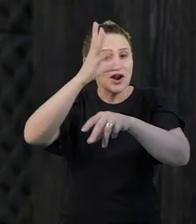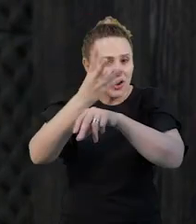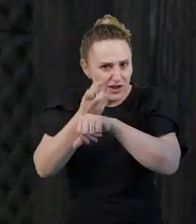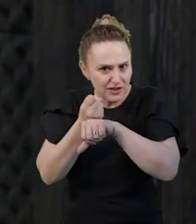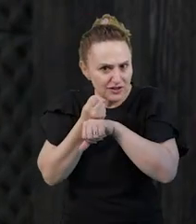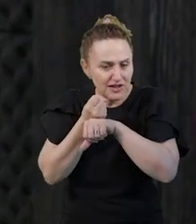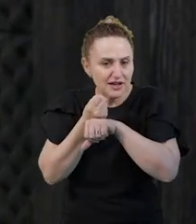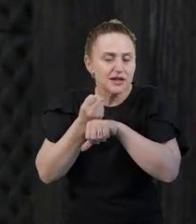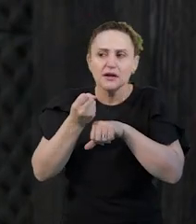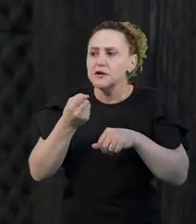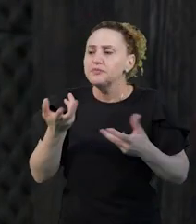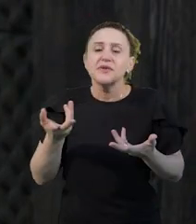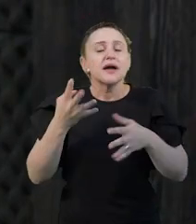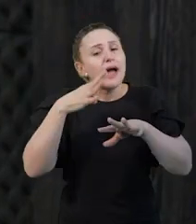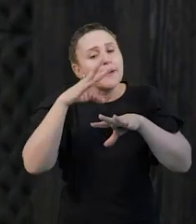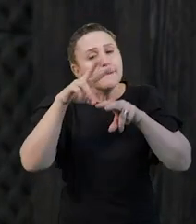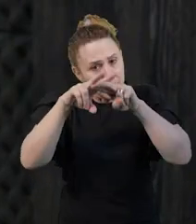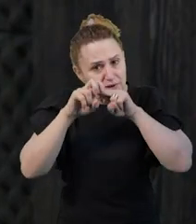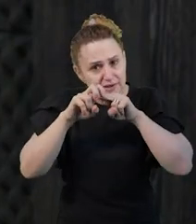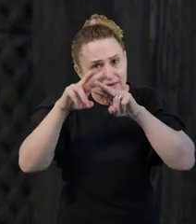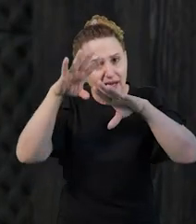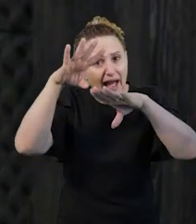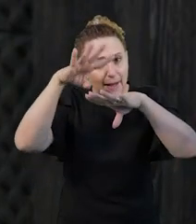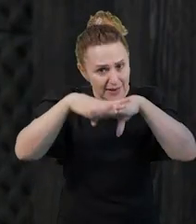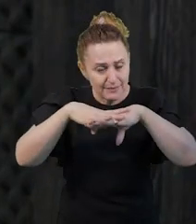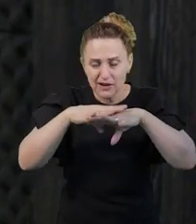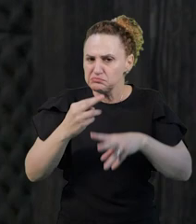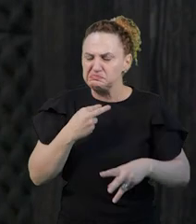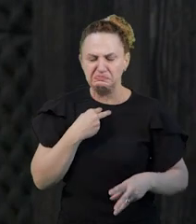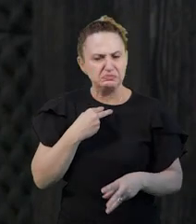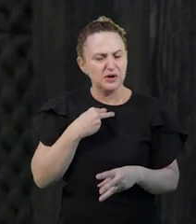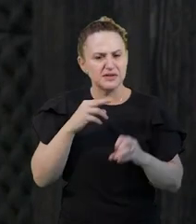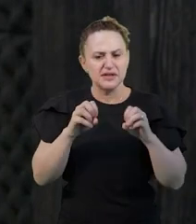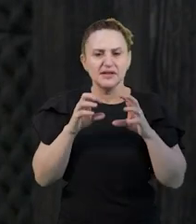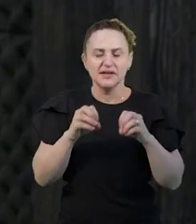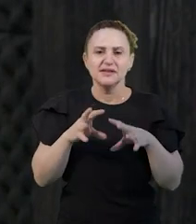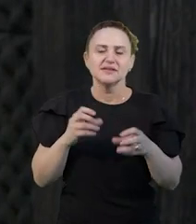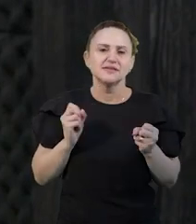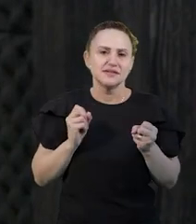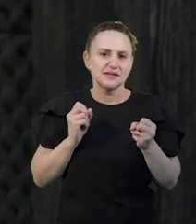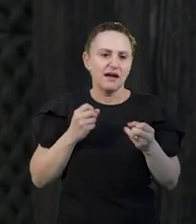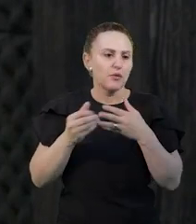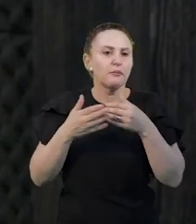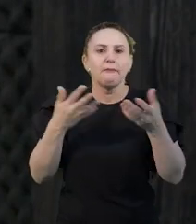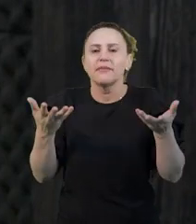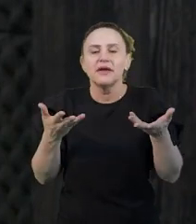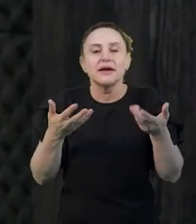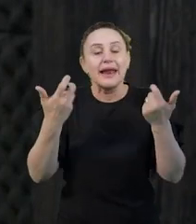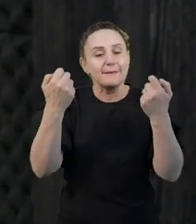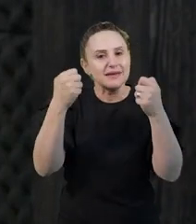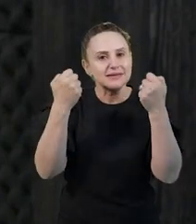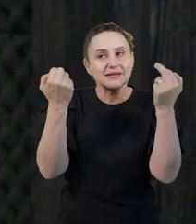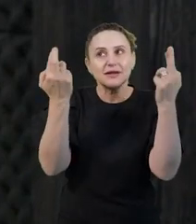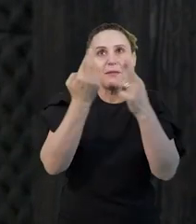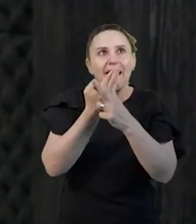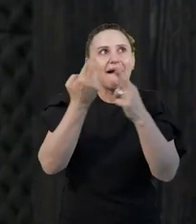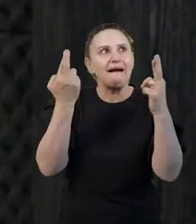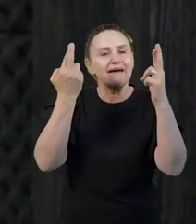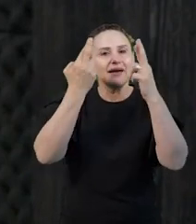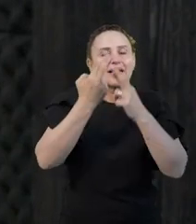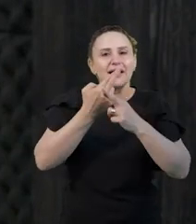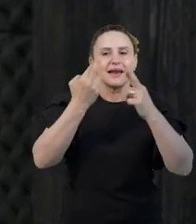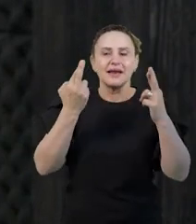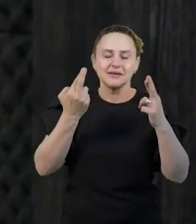ensinar pelo conhecimento social, porque ela tem que estabelecer relações mentais, né? Então, e é